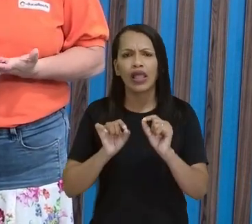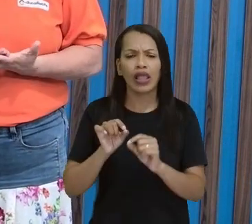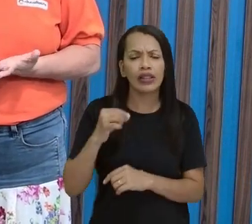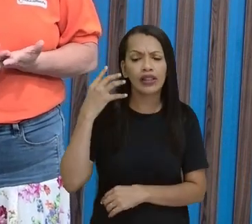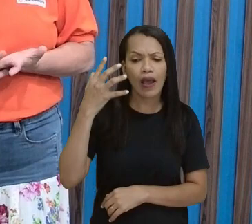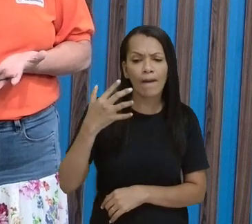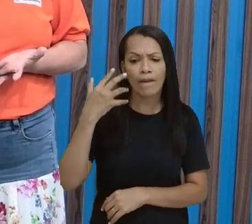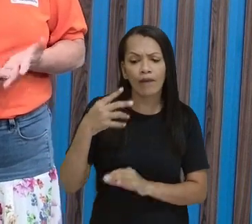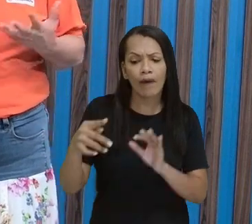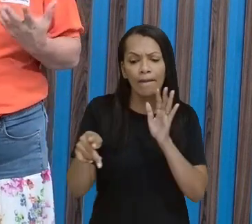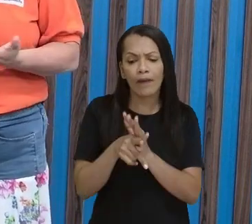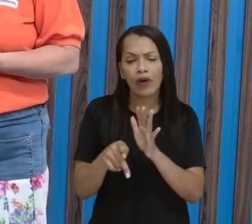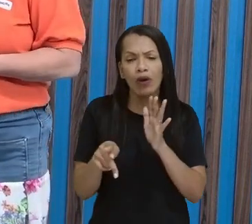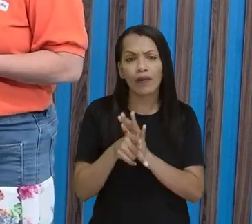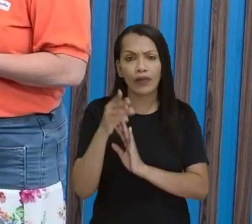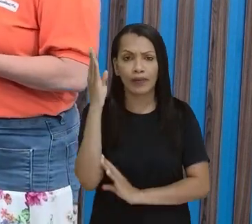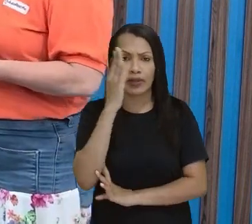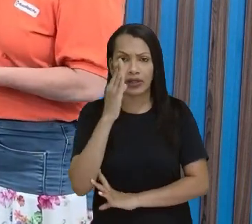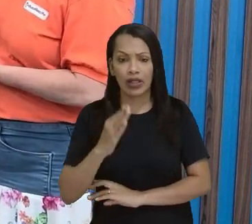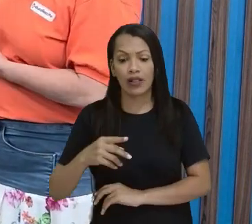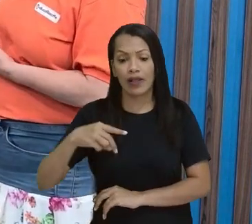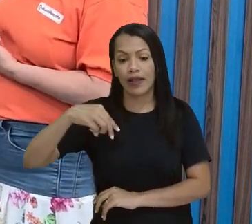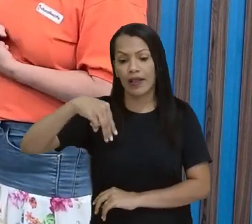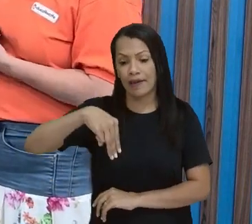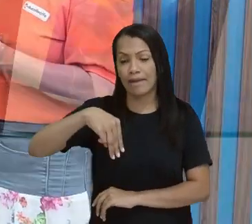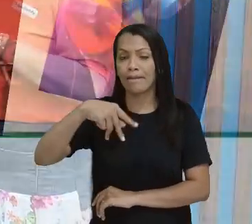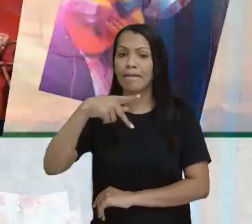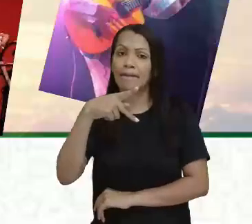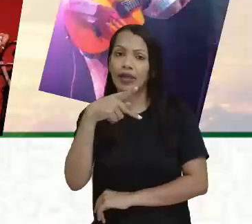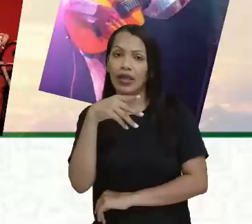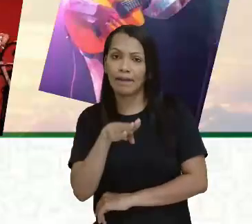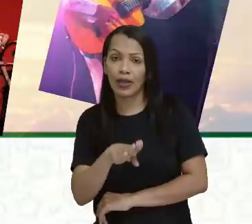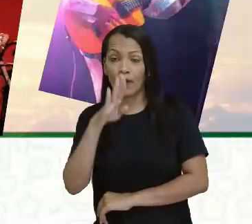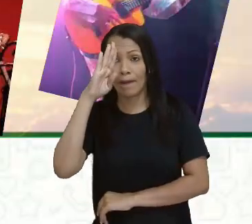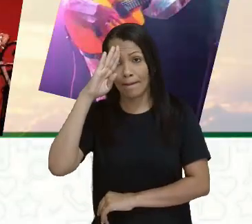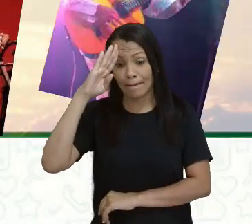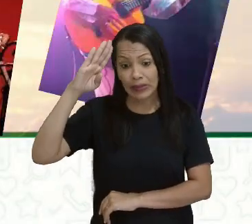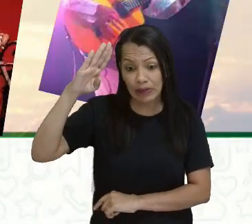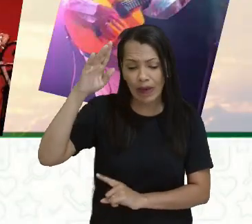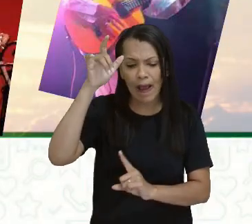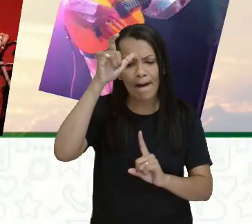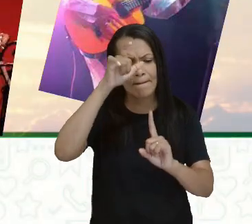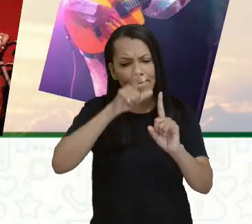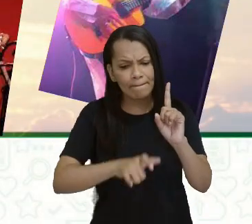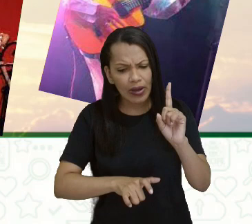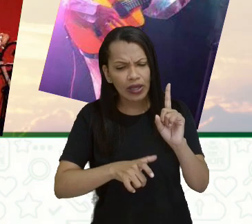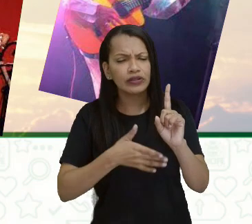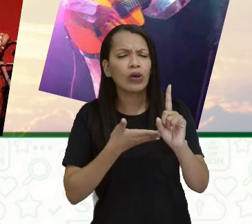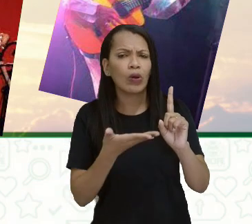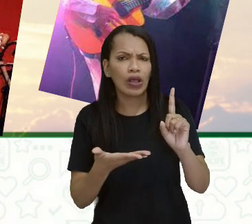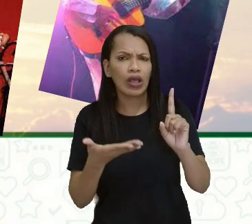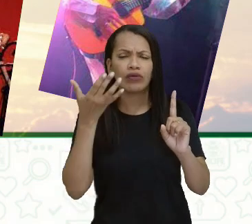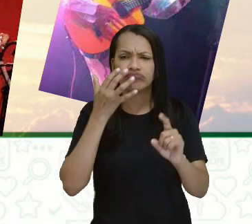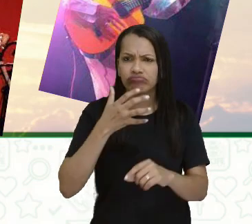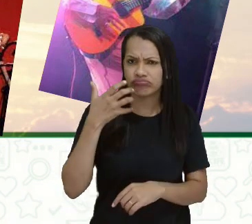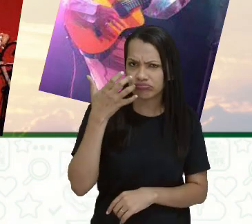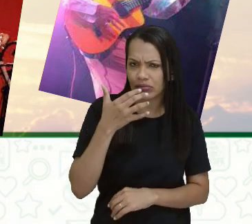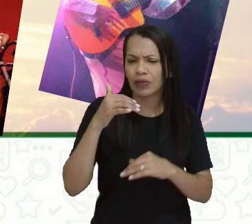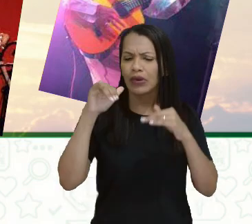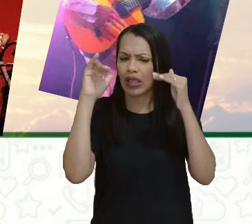popular brasileira, da MPB. E aí vocês estão vendo os principais artistas da MPB, aqueles que são